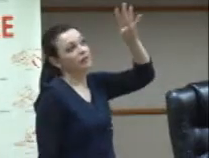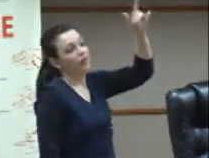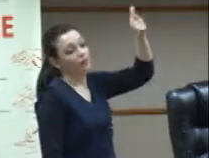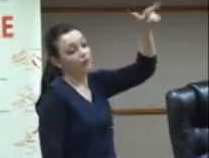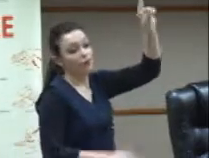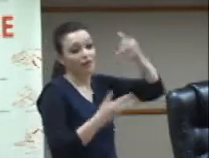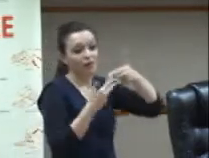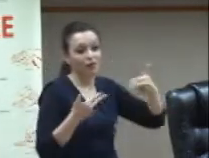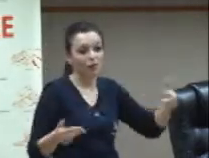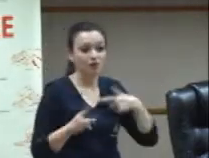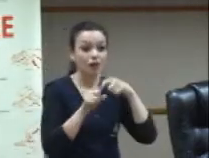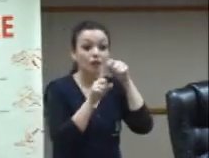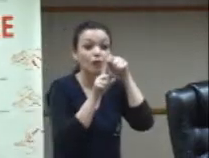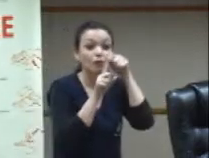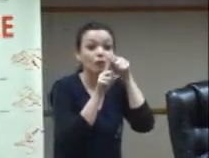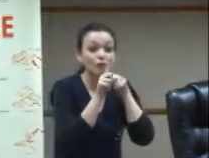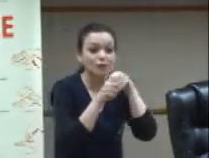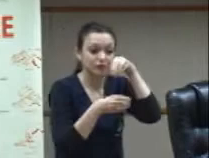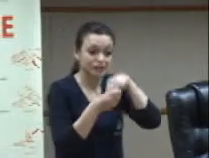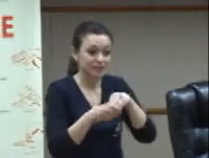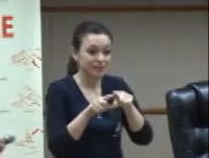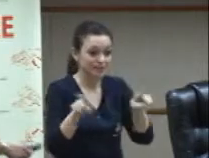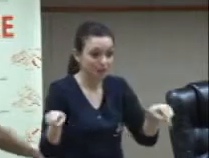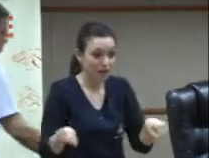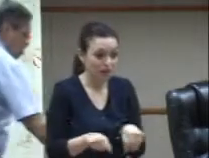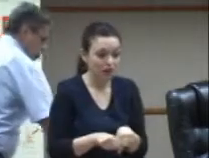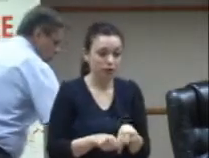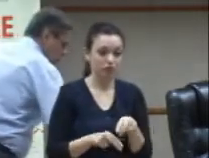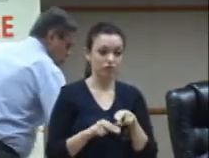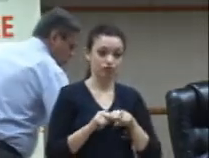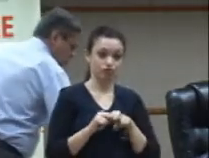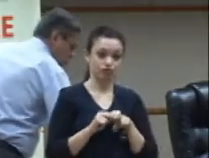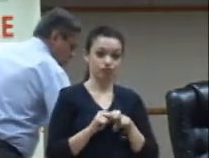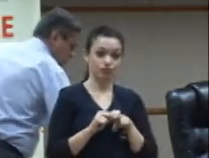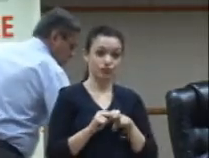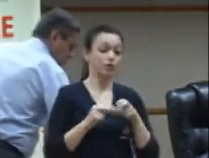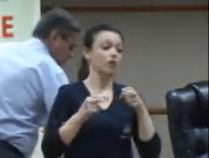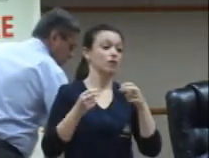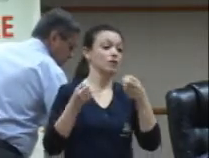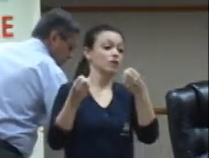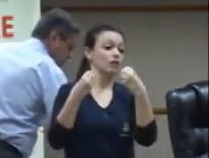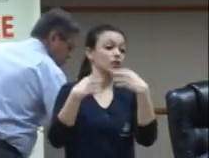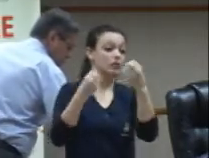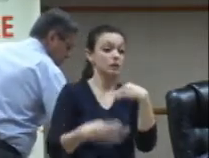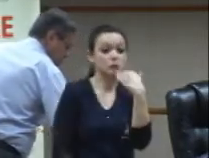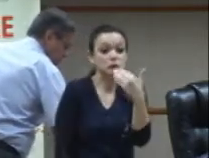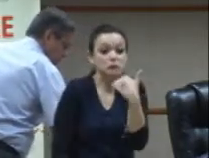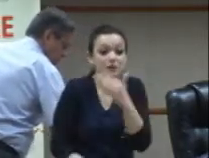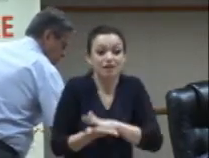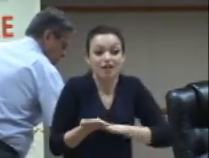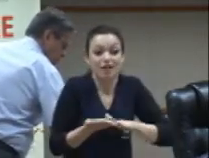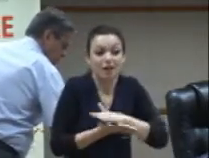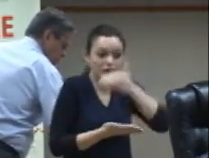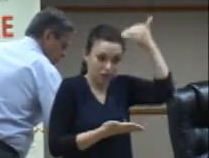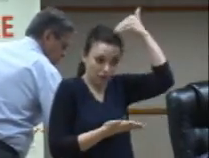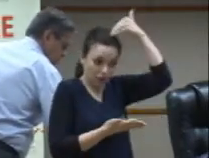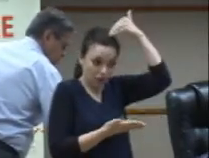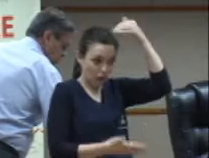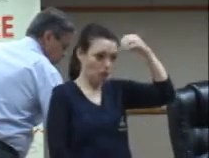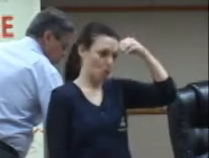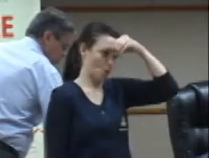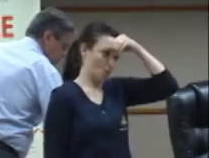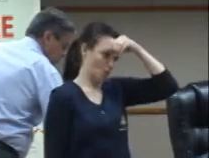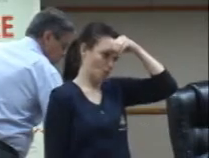sentado ele estava presente fisicamente e ausente psicologicamente totalmente ausente